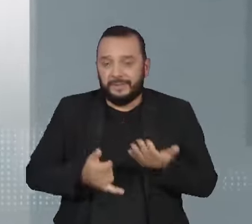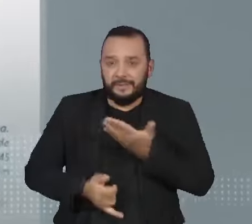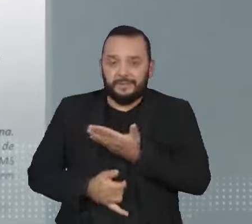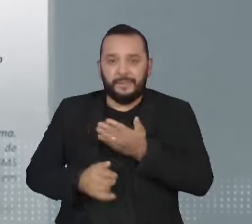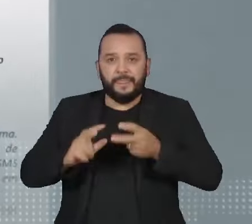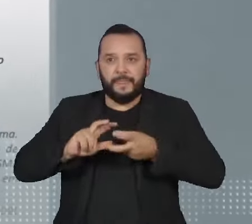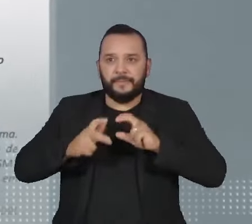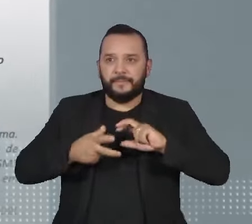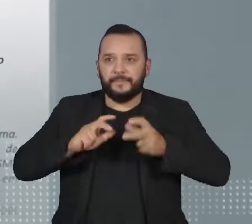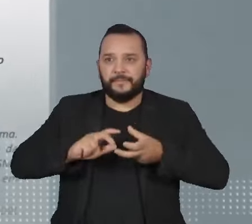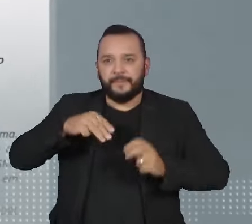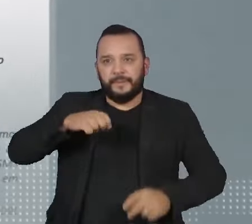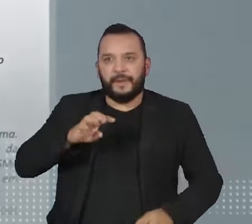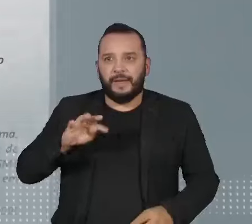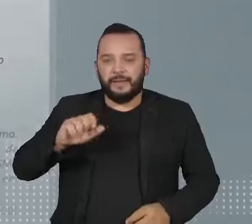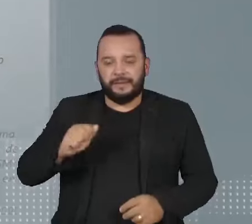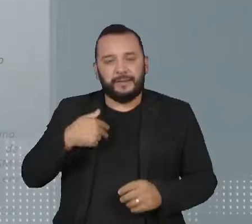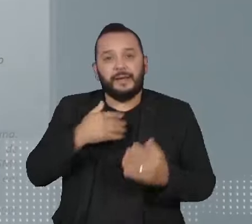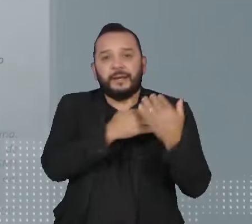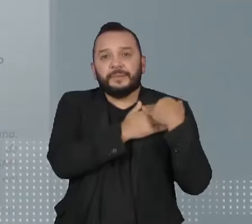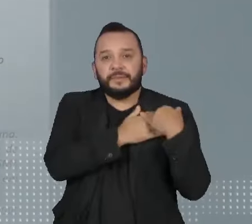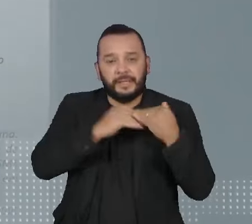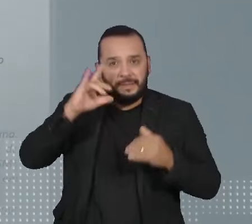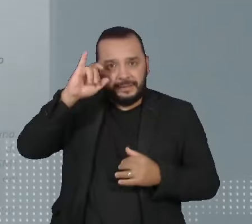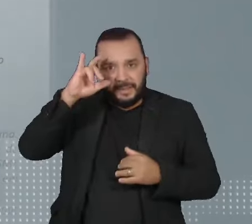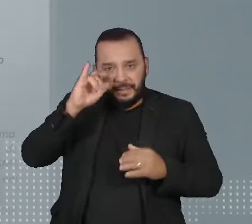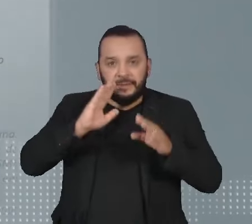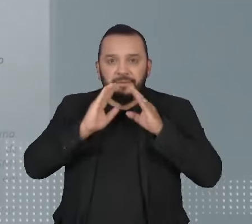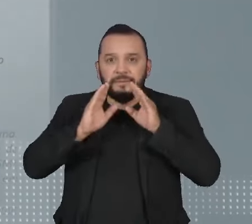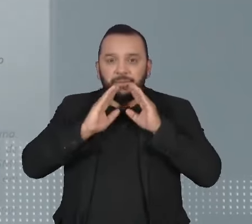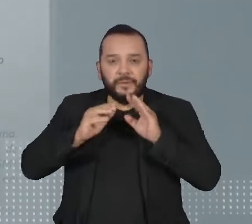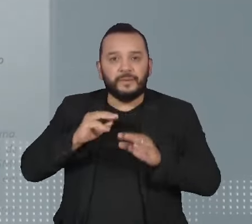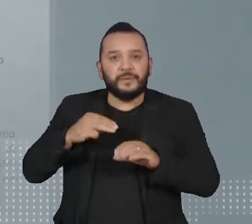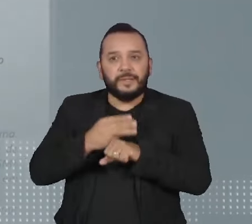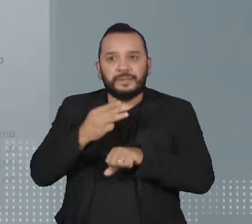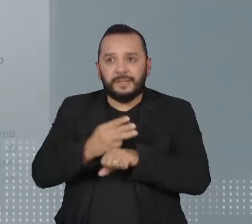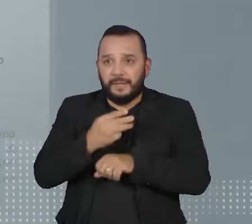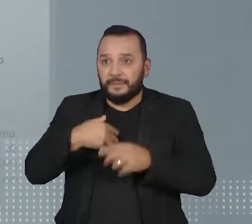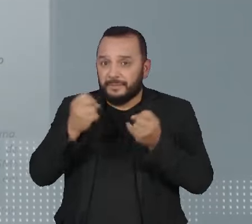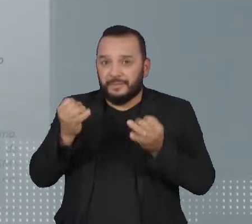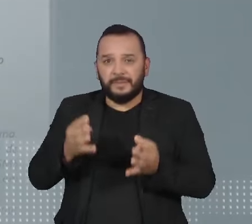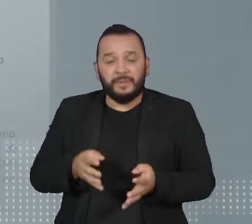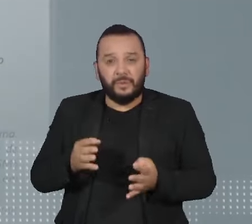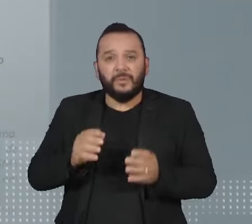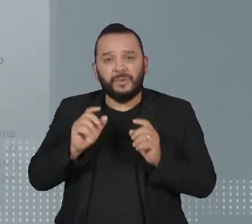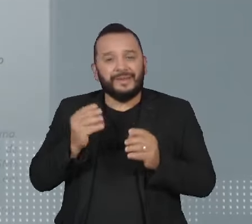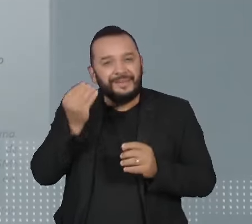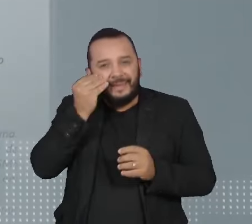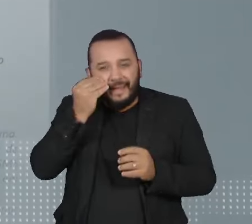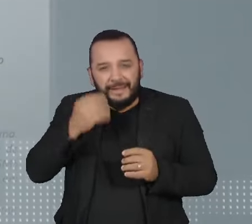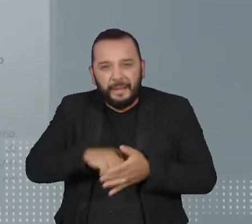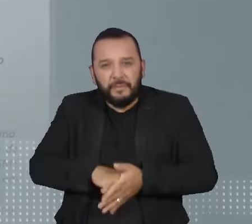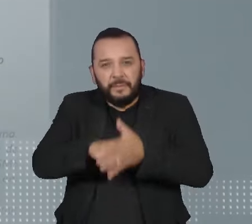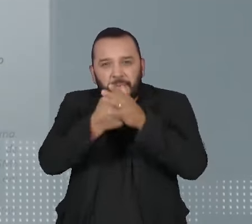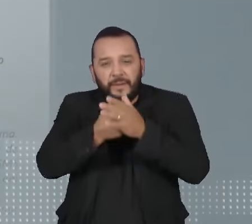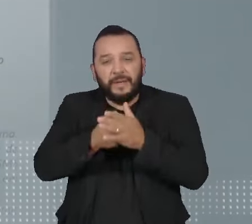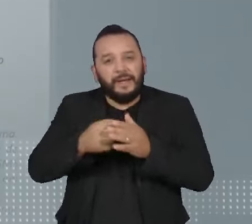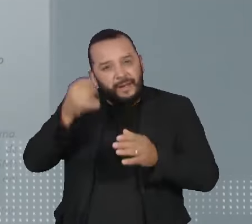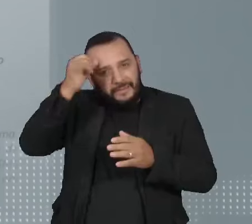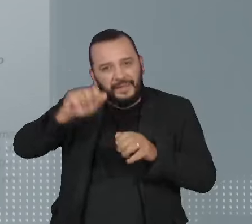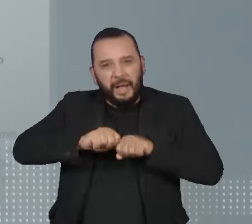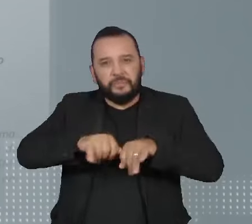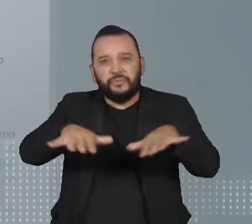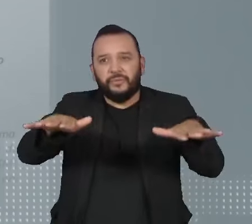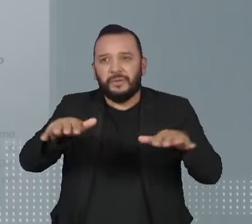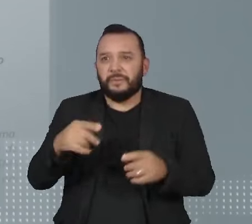responsável por Instagram, Facebook e WhatsApp, informou que trabalha para limitar a disseminação de spam porque não permite